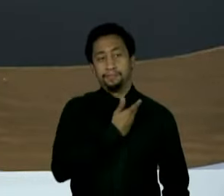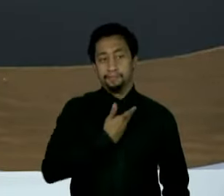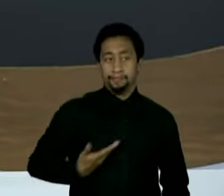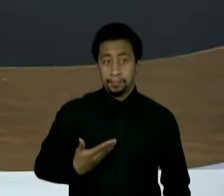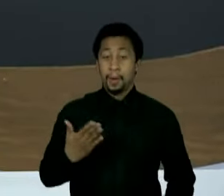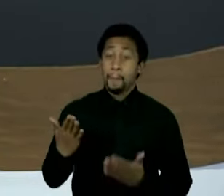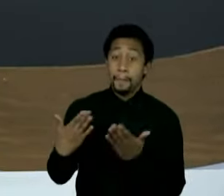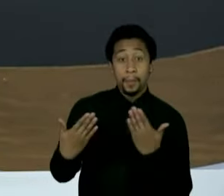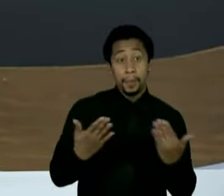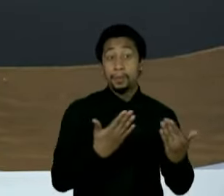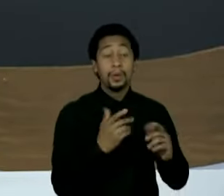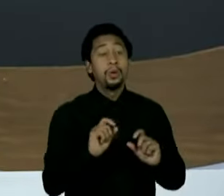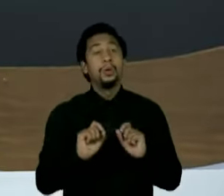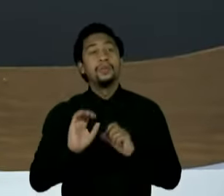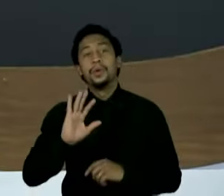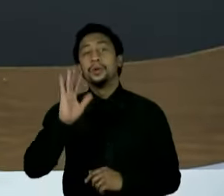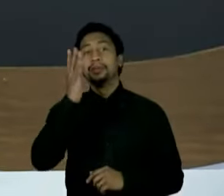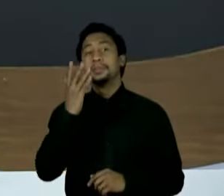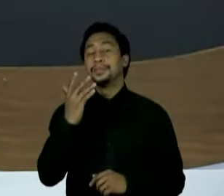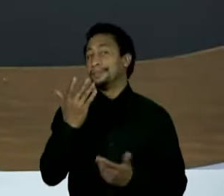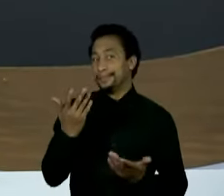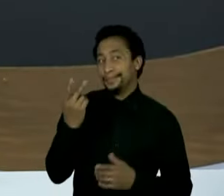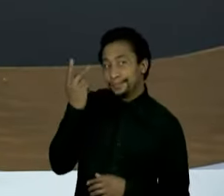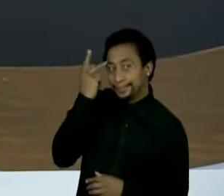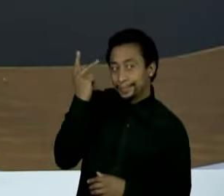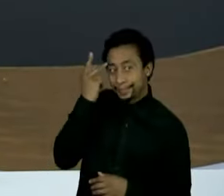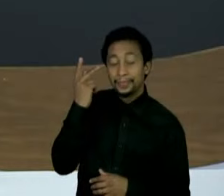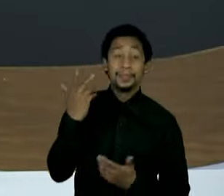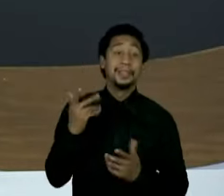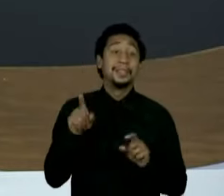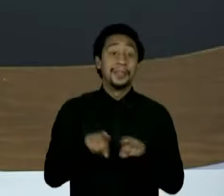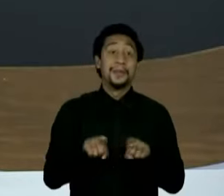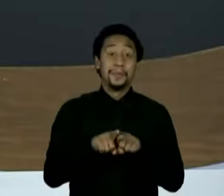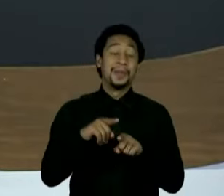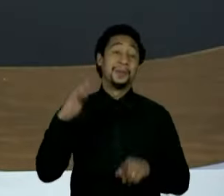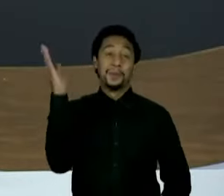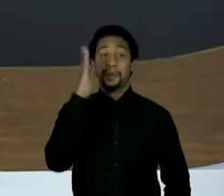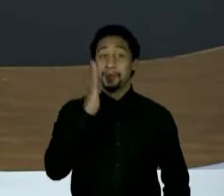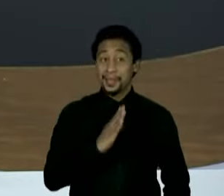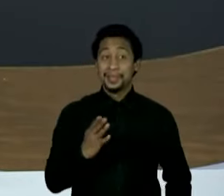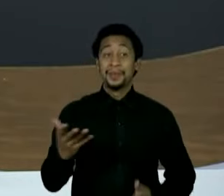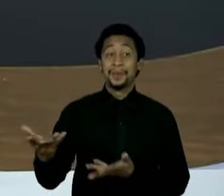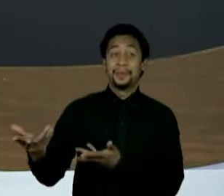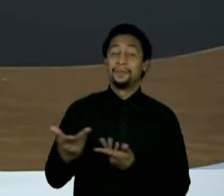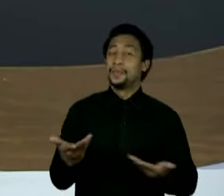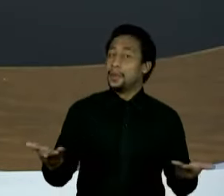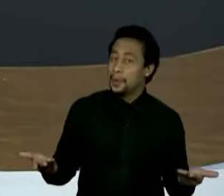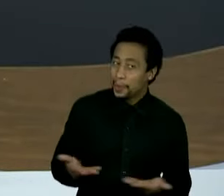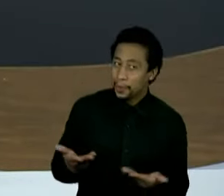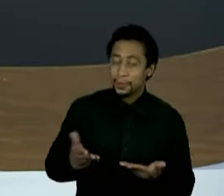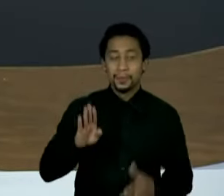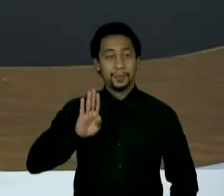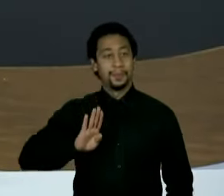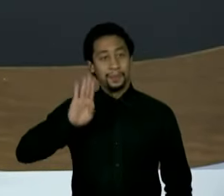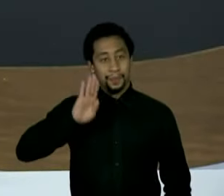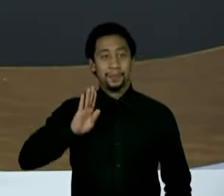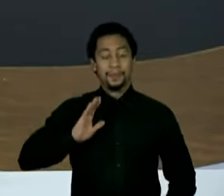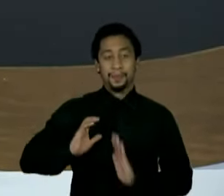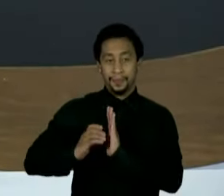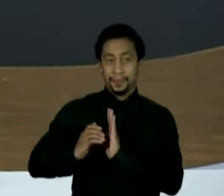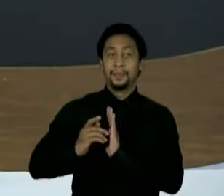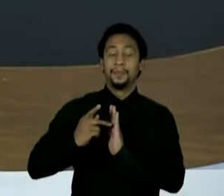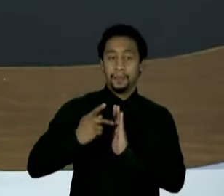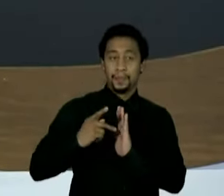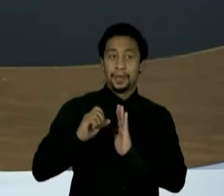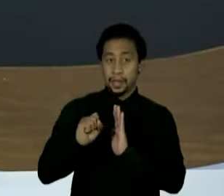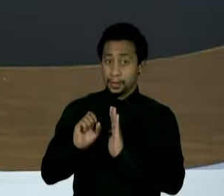jogo na sucessão paulista e também no cenário nacional, está no centro do Roda Viva hoje o pré-candidato do PSB ao